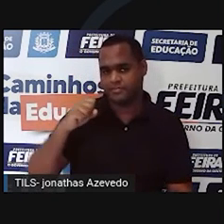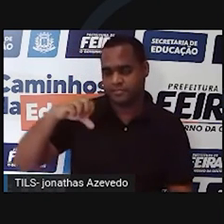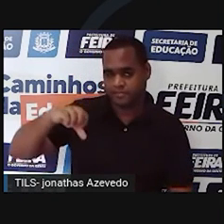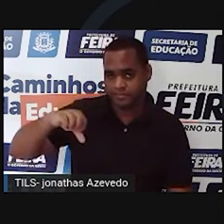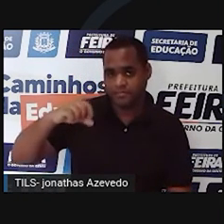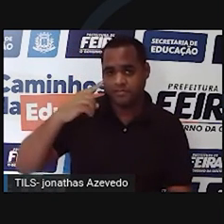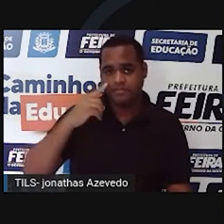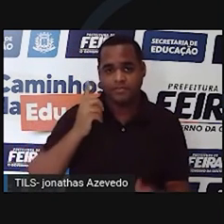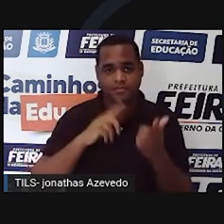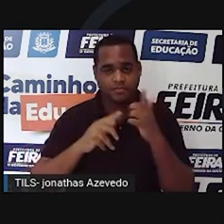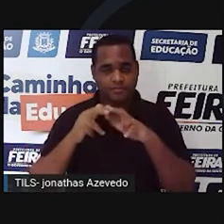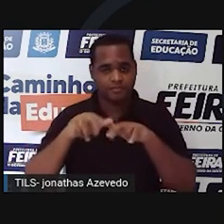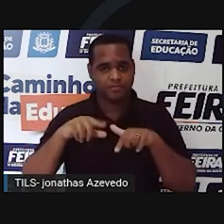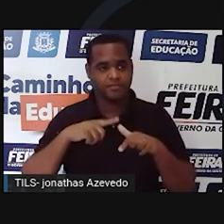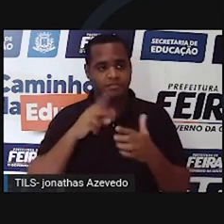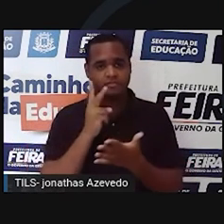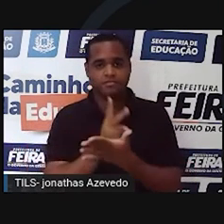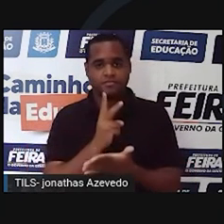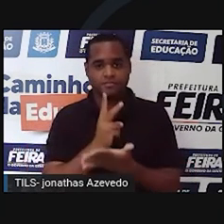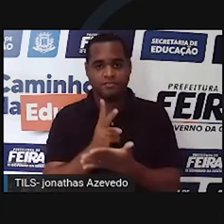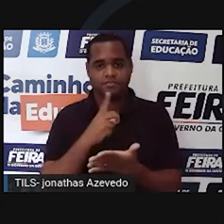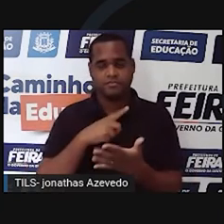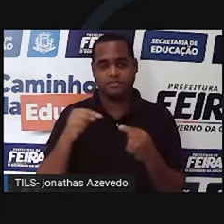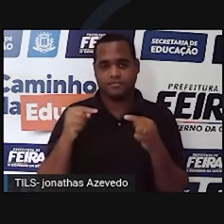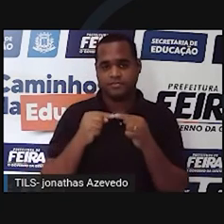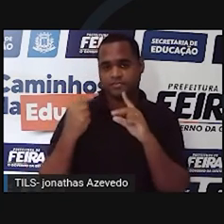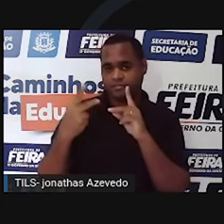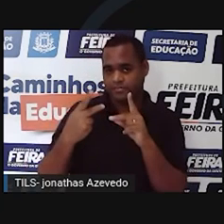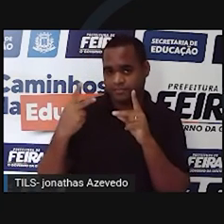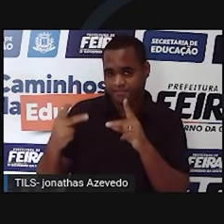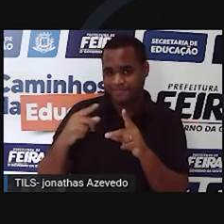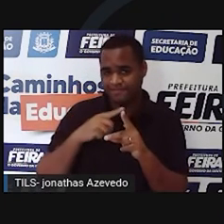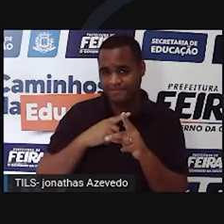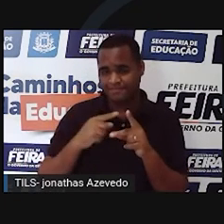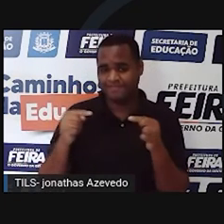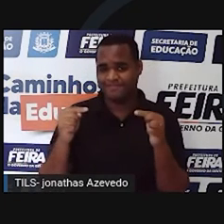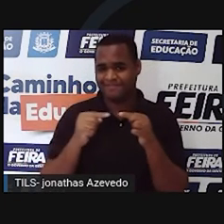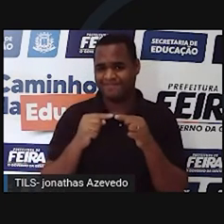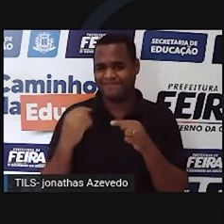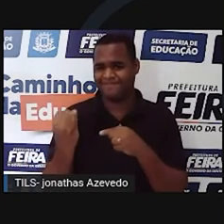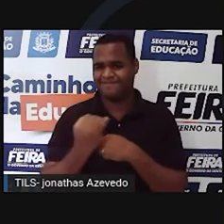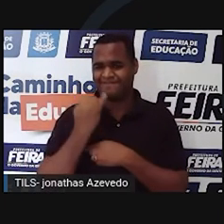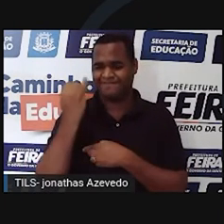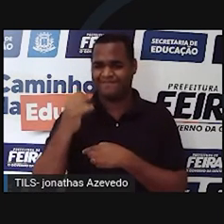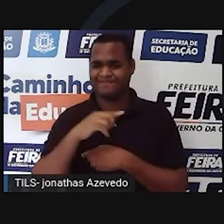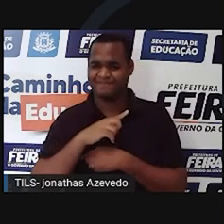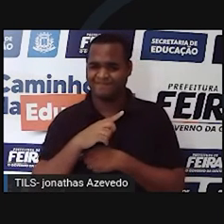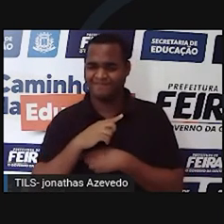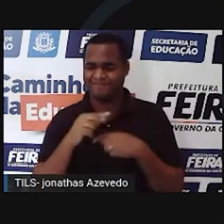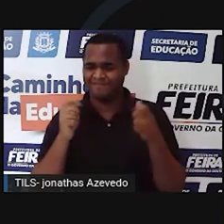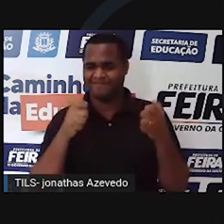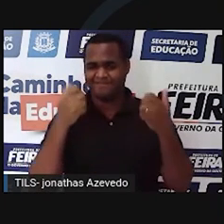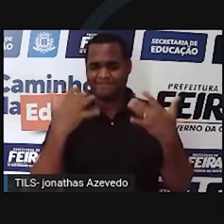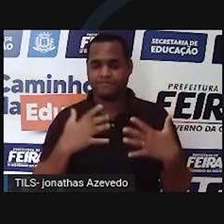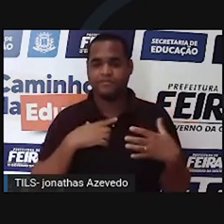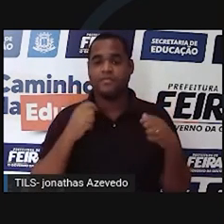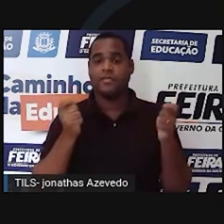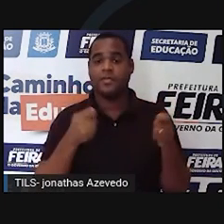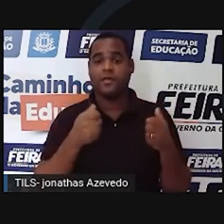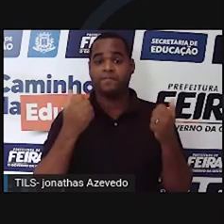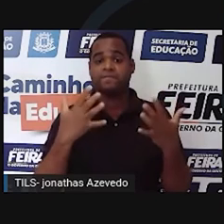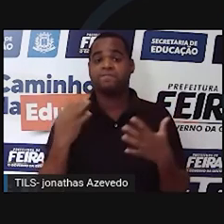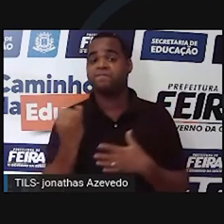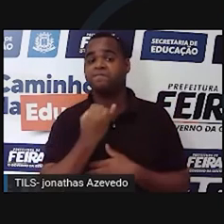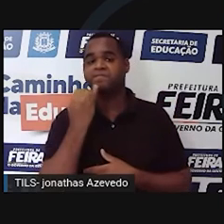ele conseguiu nos manter aqui com o turismo só do gado naquela época dos anos 80 90 só com gado só com uma atividade